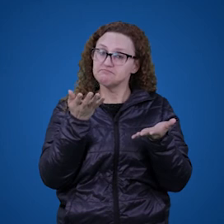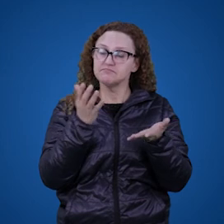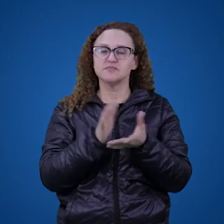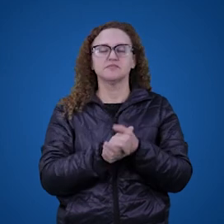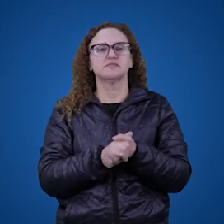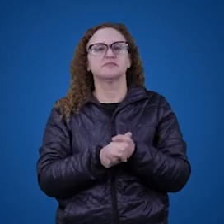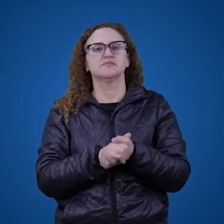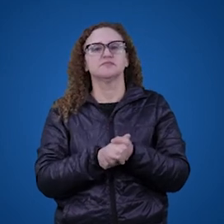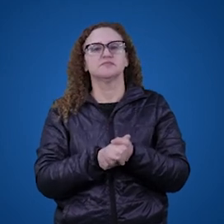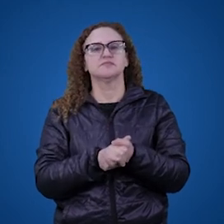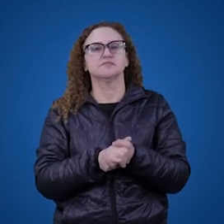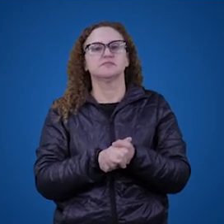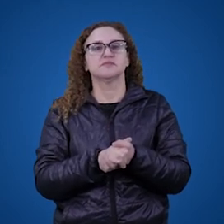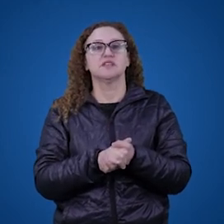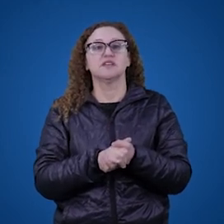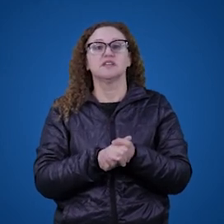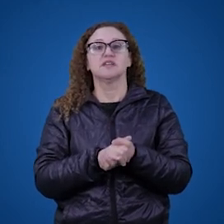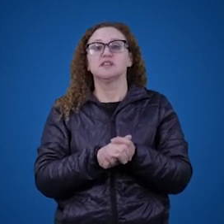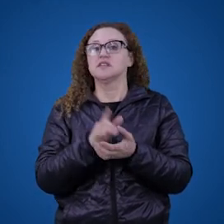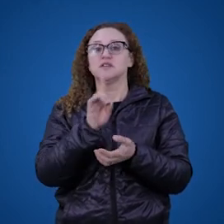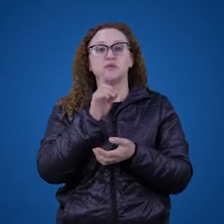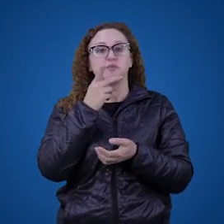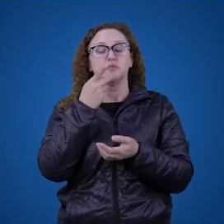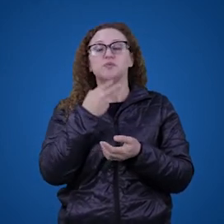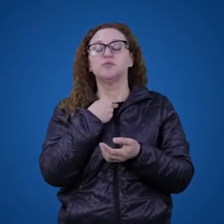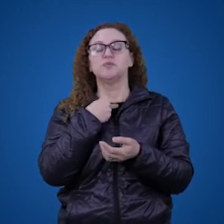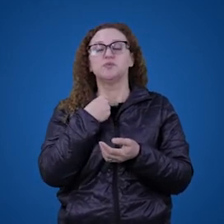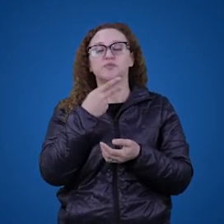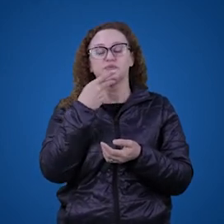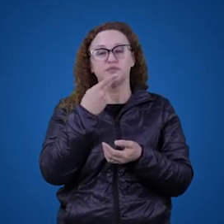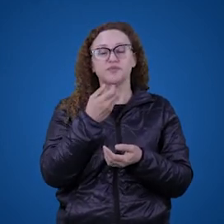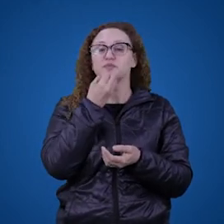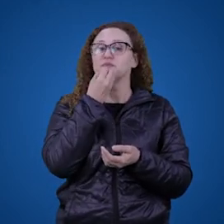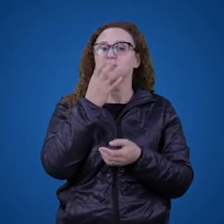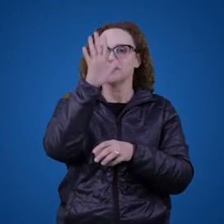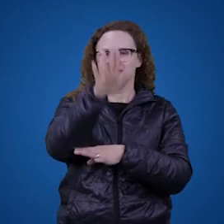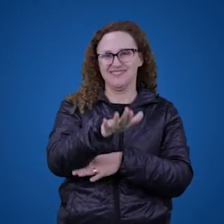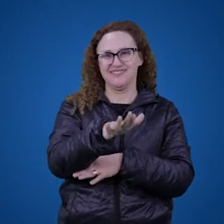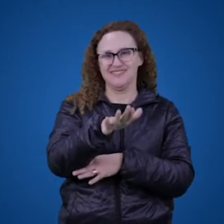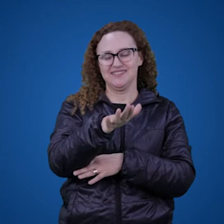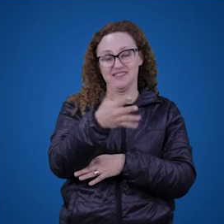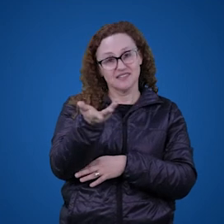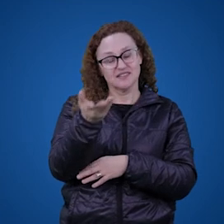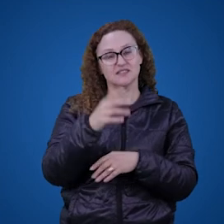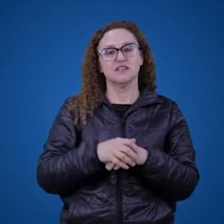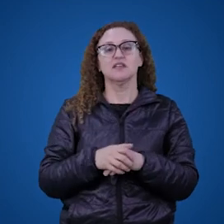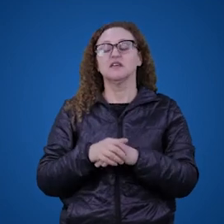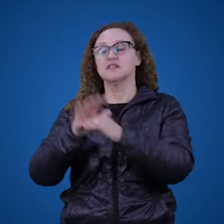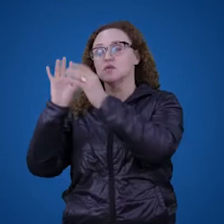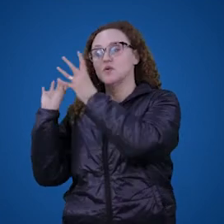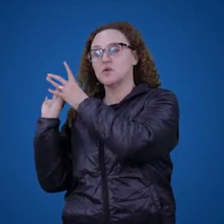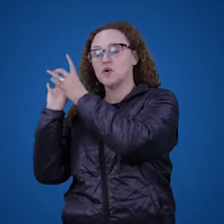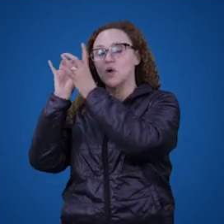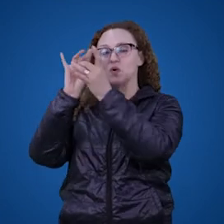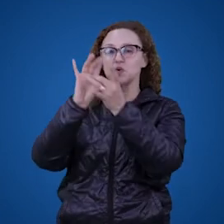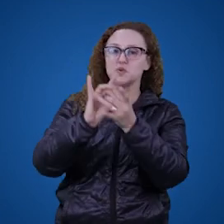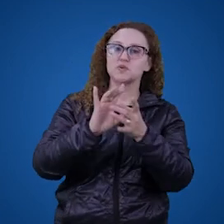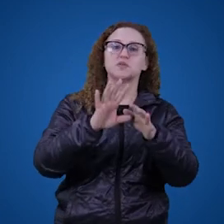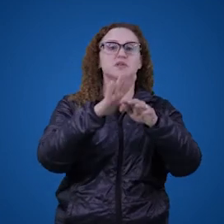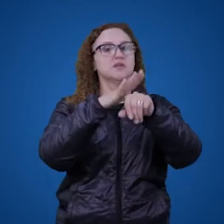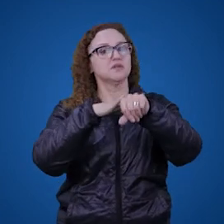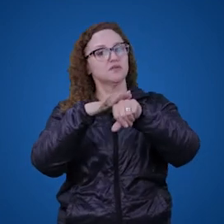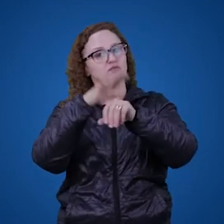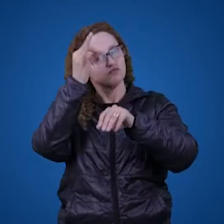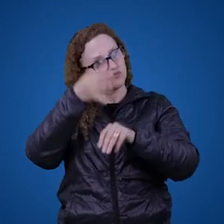ao invés de dizer essa expressão pela tarde. Nesse caso, a gente está cumprimentando alguém em um contexto conversacional